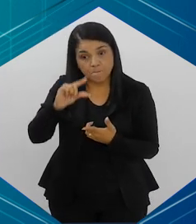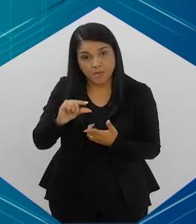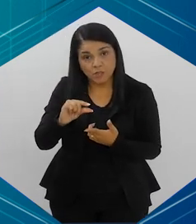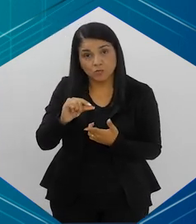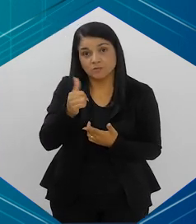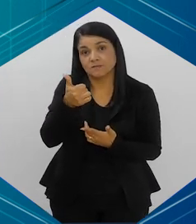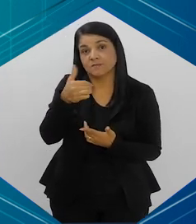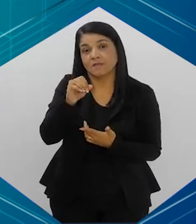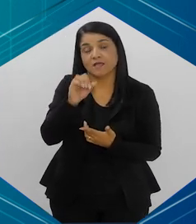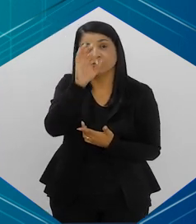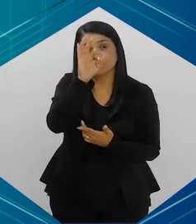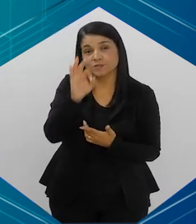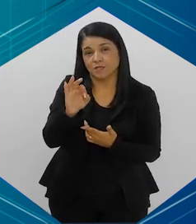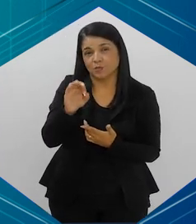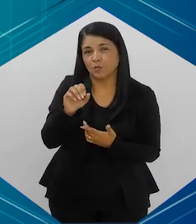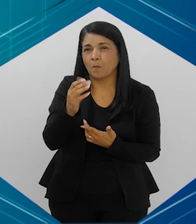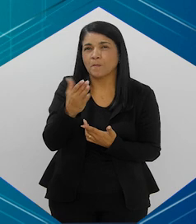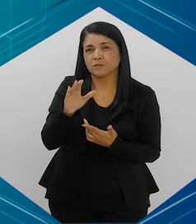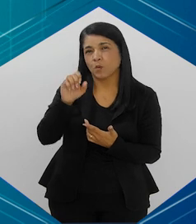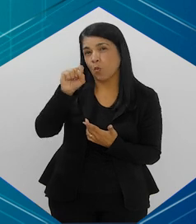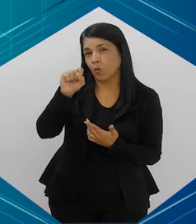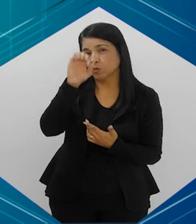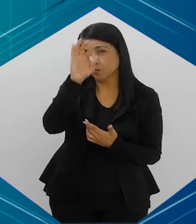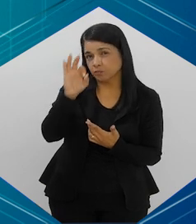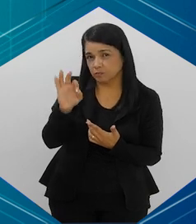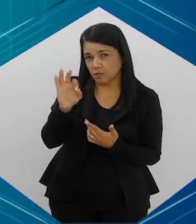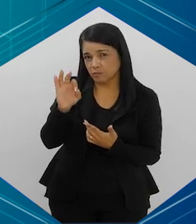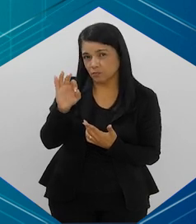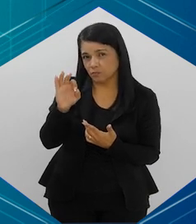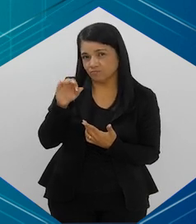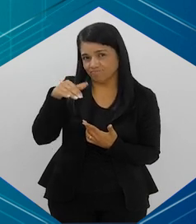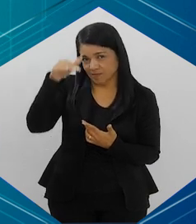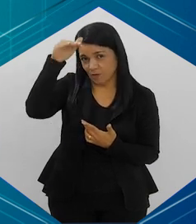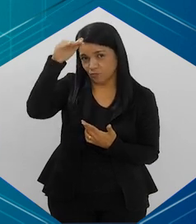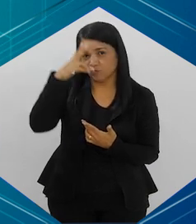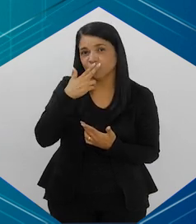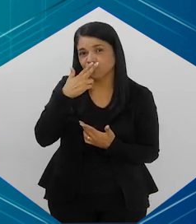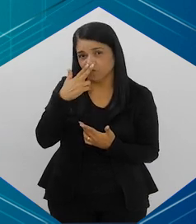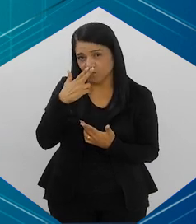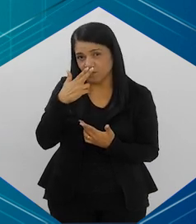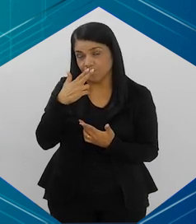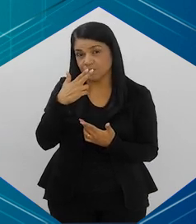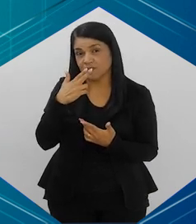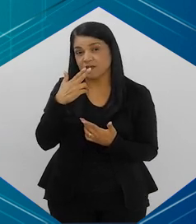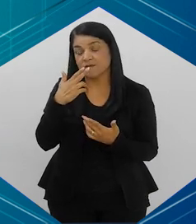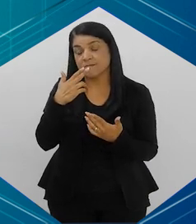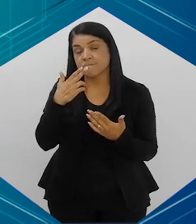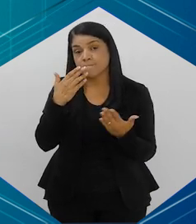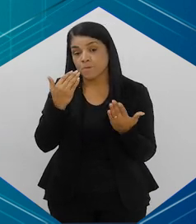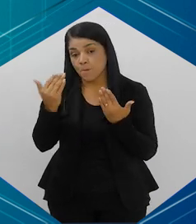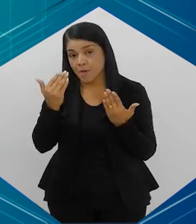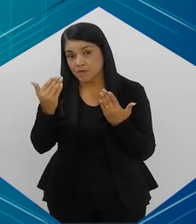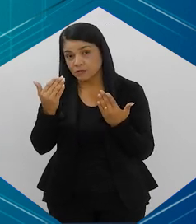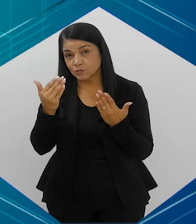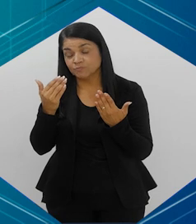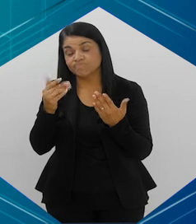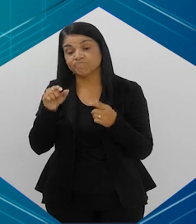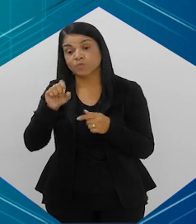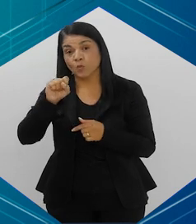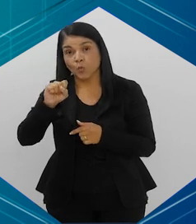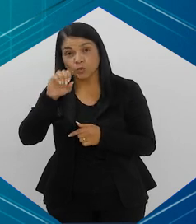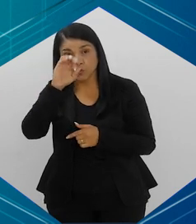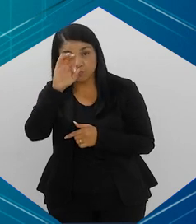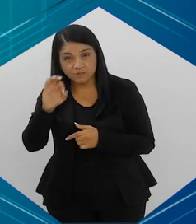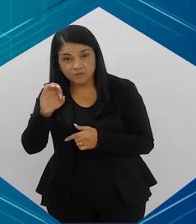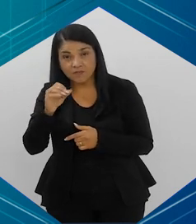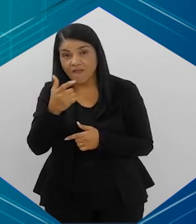isso é menos de 10%, então, de 8% da população adulta, mas, mesmo assim, isso corresponde a 20 milhões